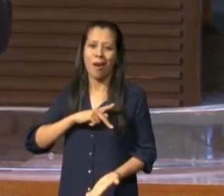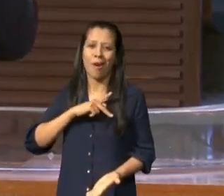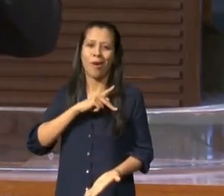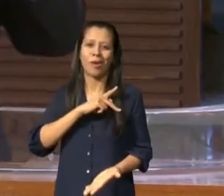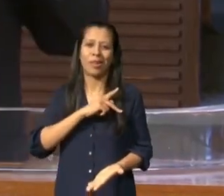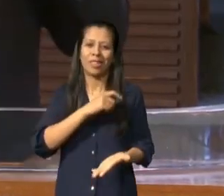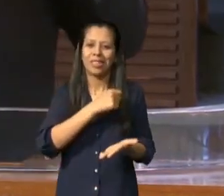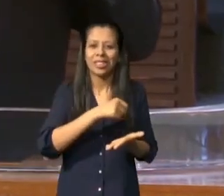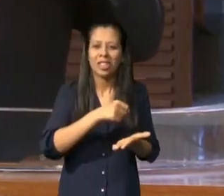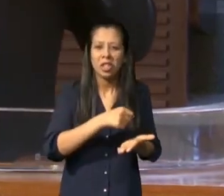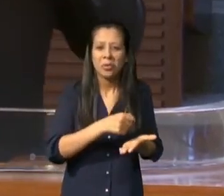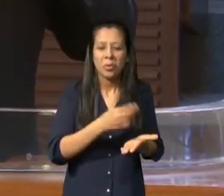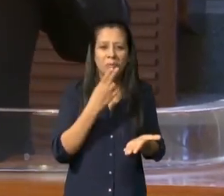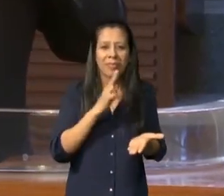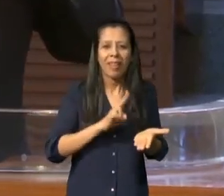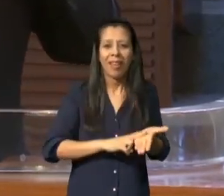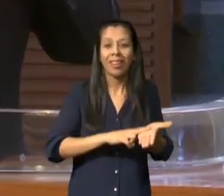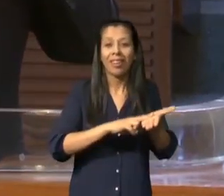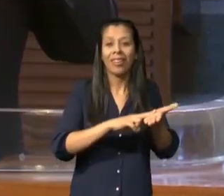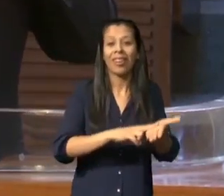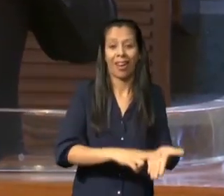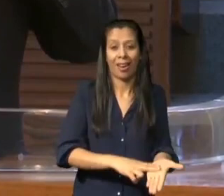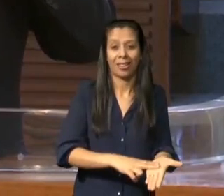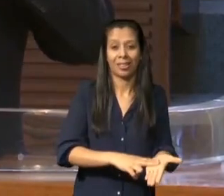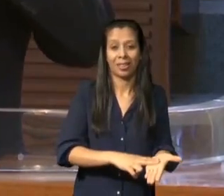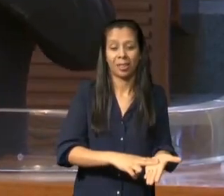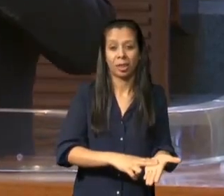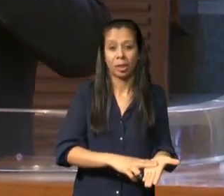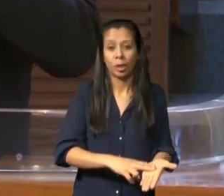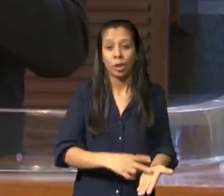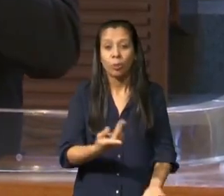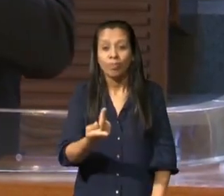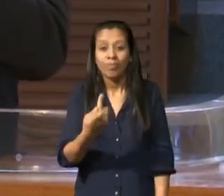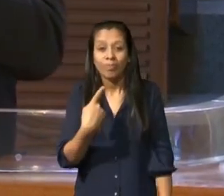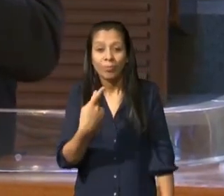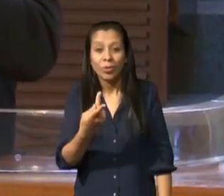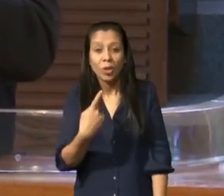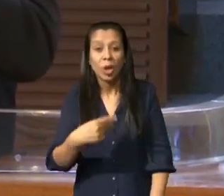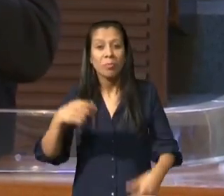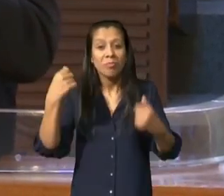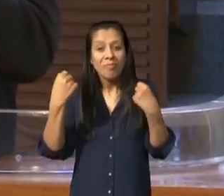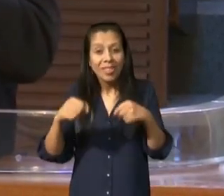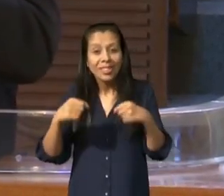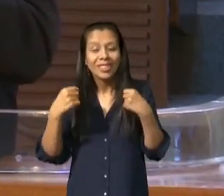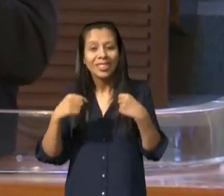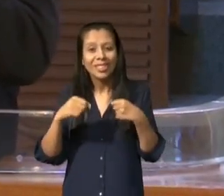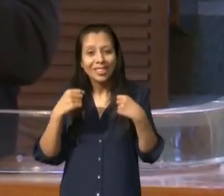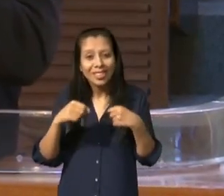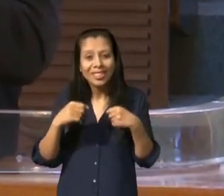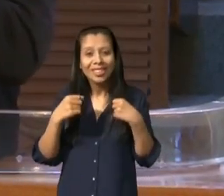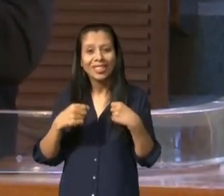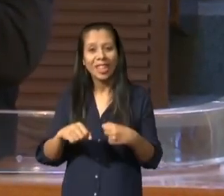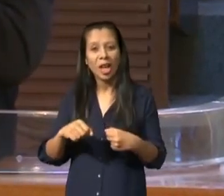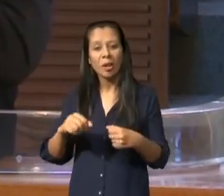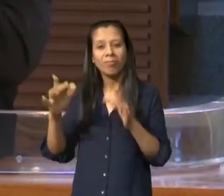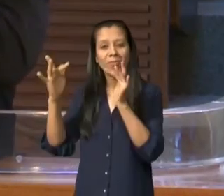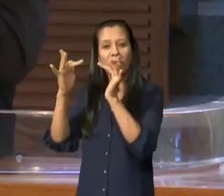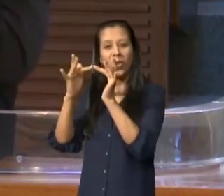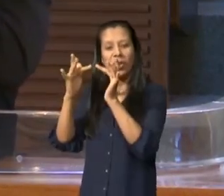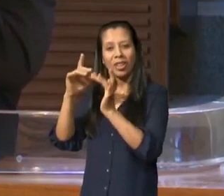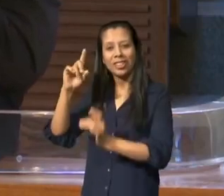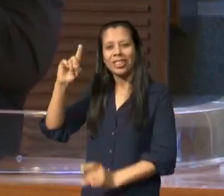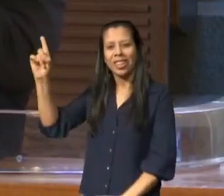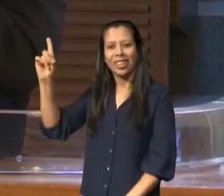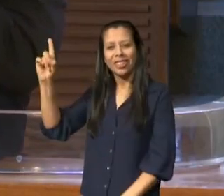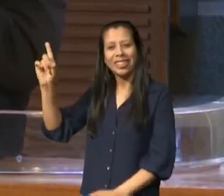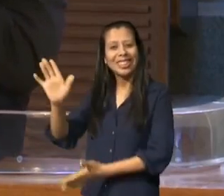convictos de que nada neste mundo pode nos tirar da graça redentora de Jesus